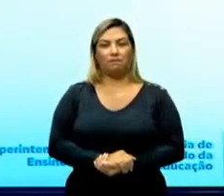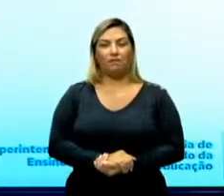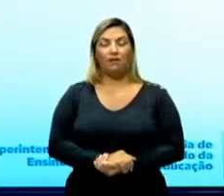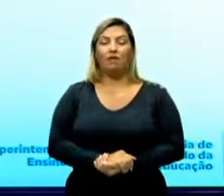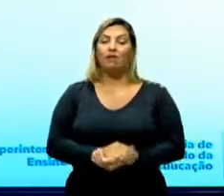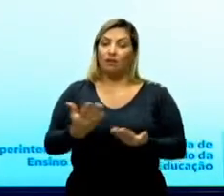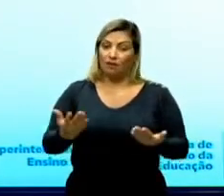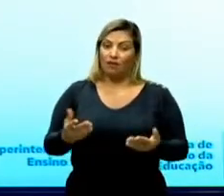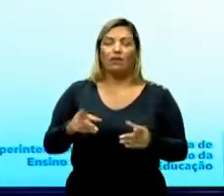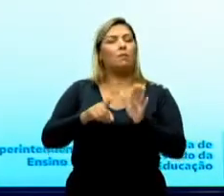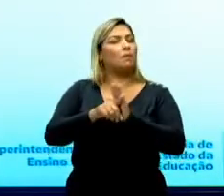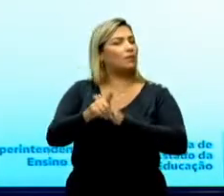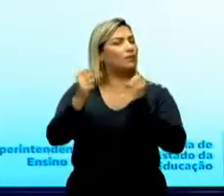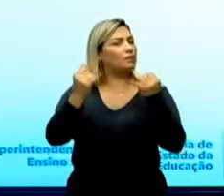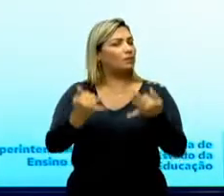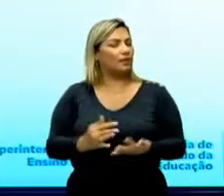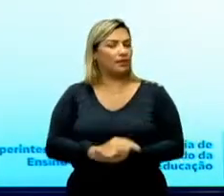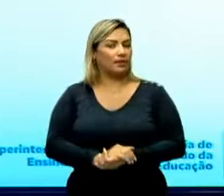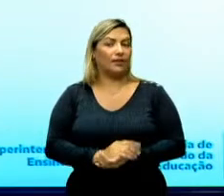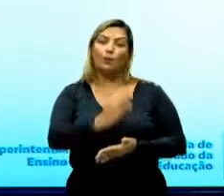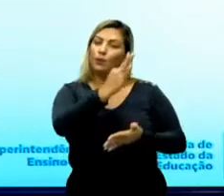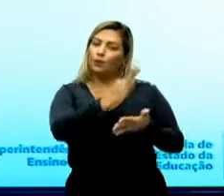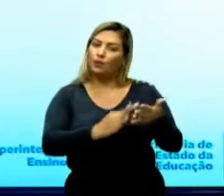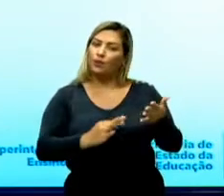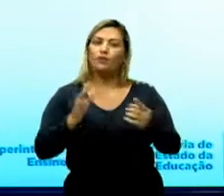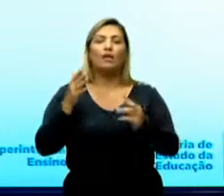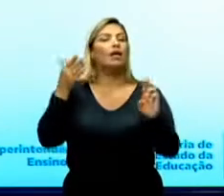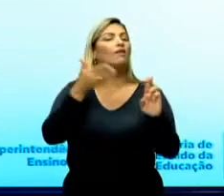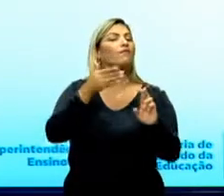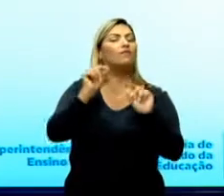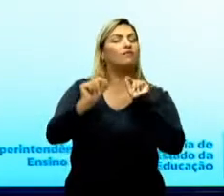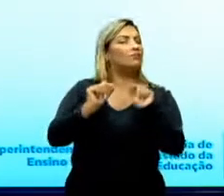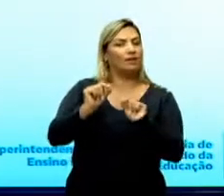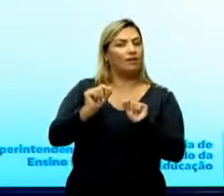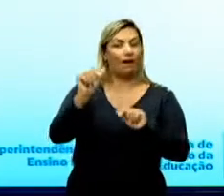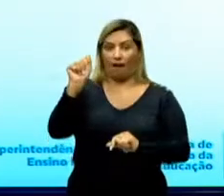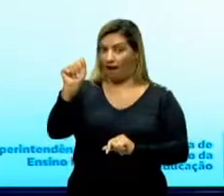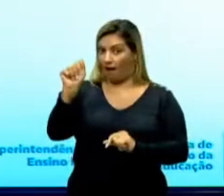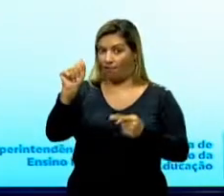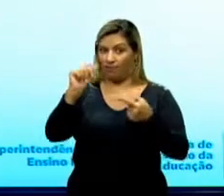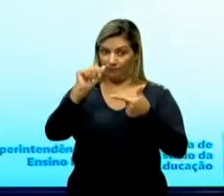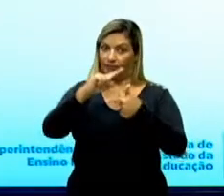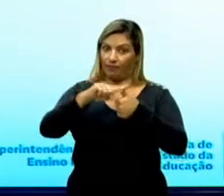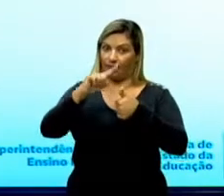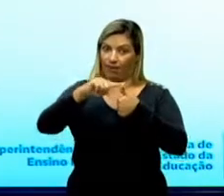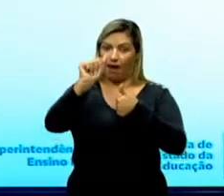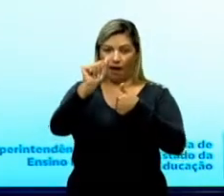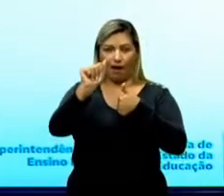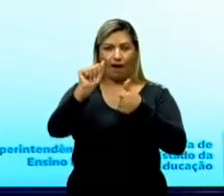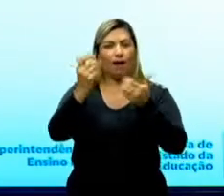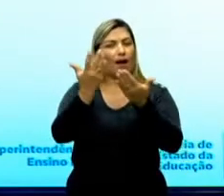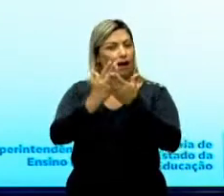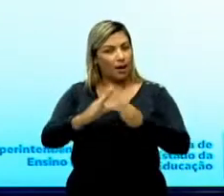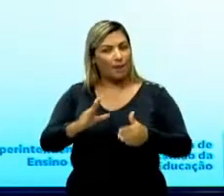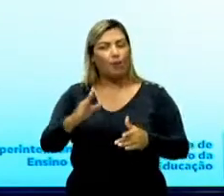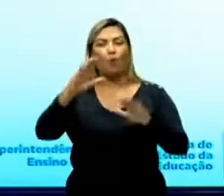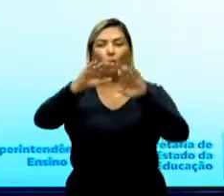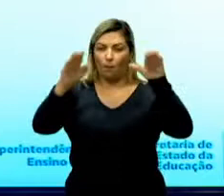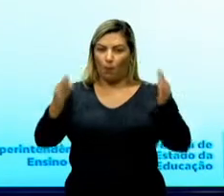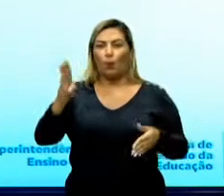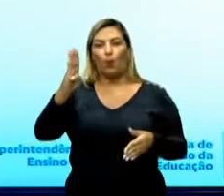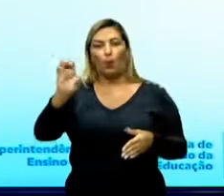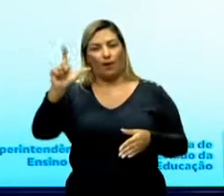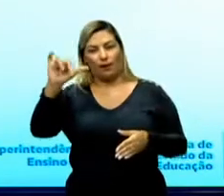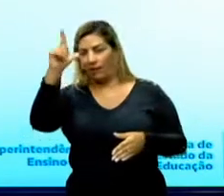O enunciado diz assim, o texto acima refere-se a, letra A, queda do muro de Berlim, letra B,